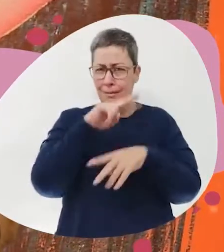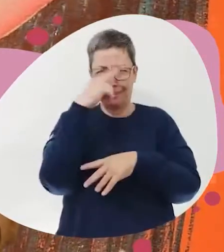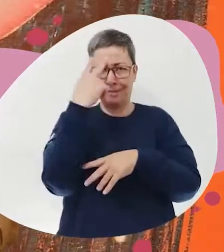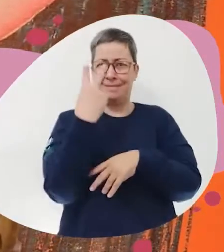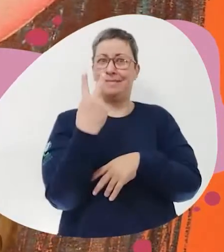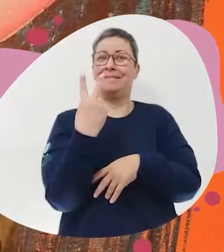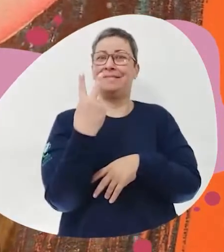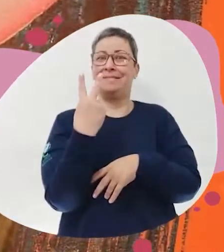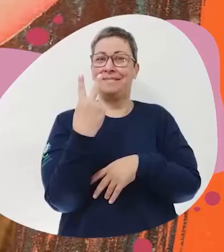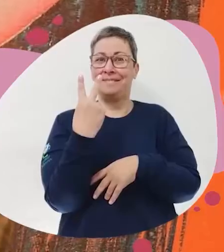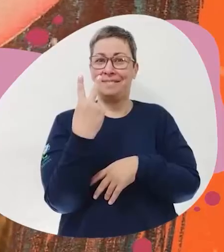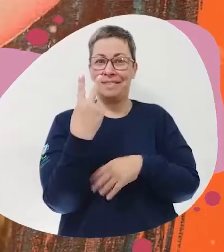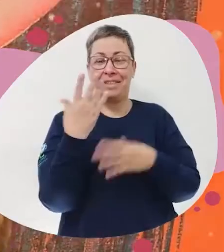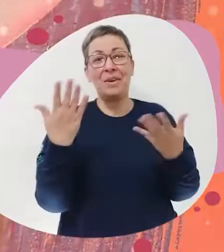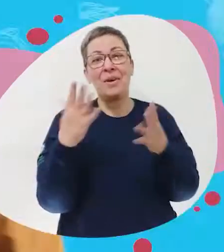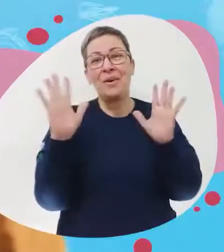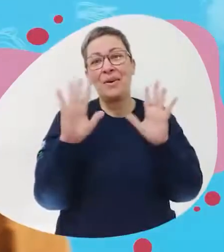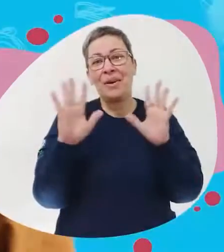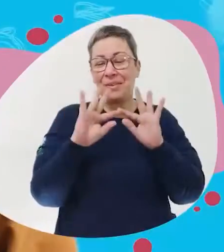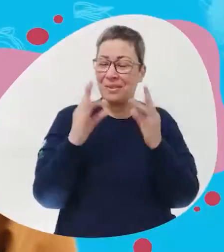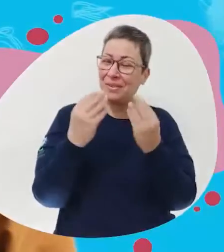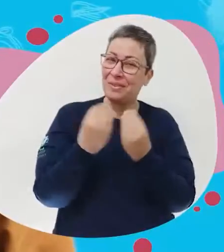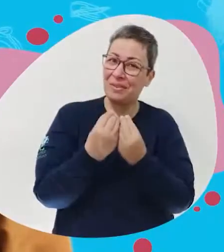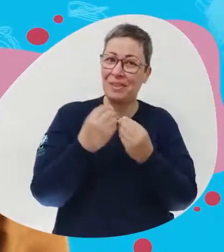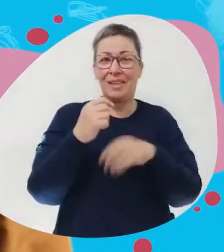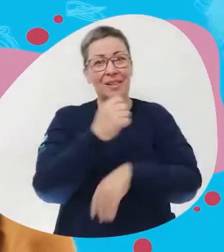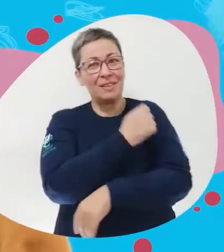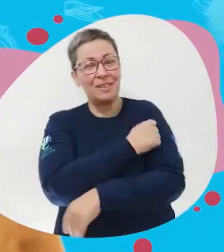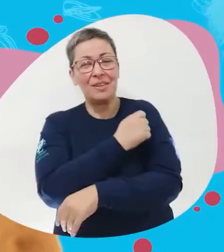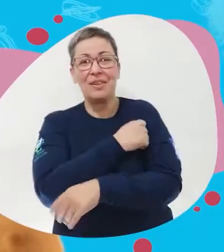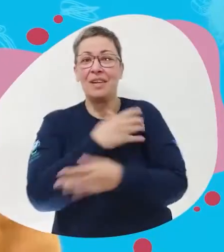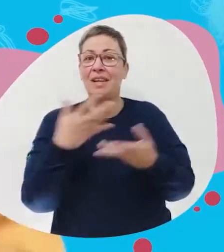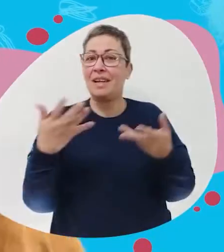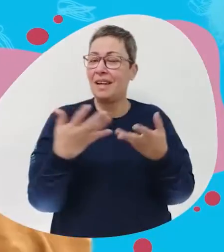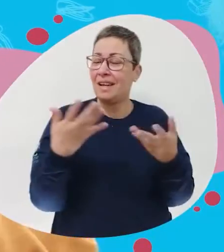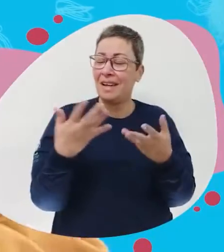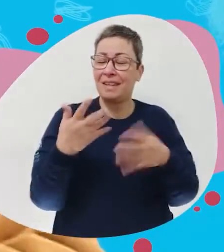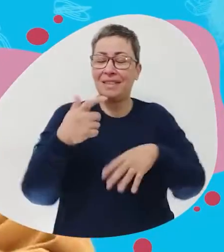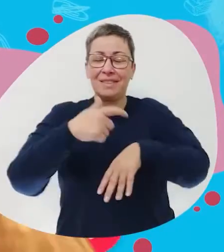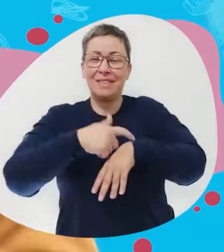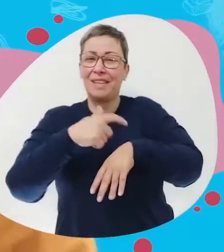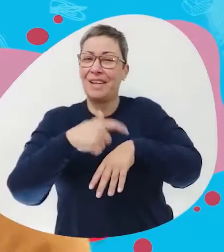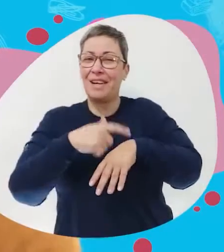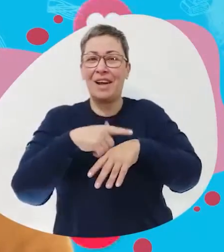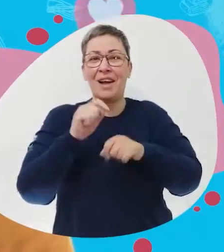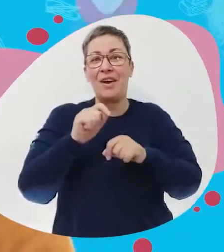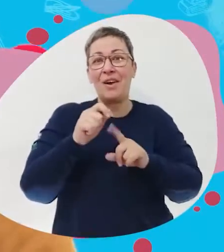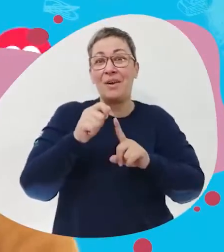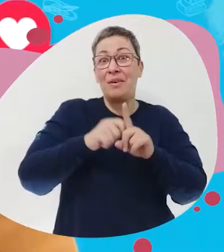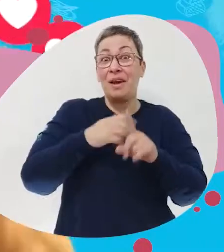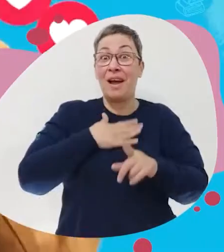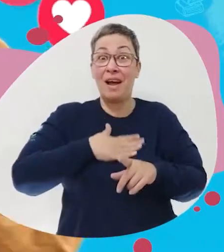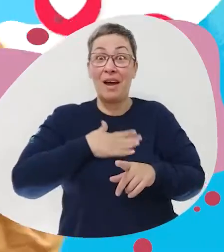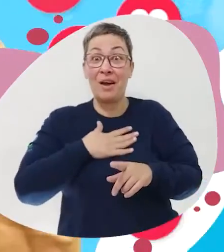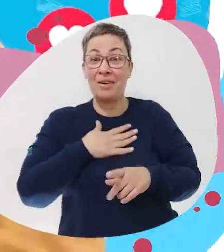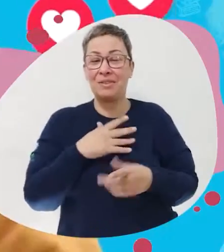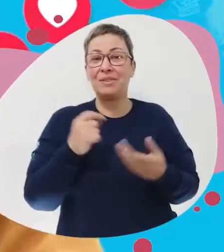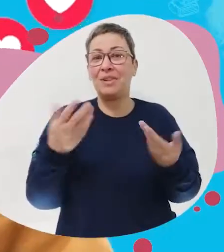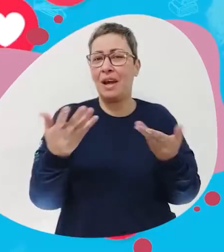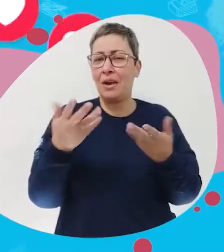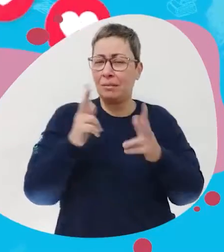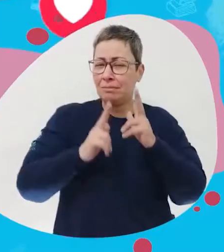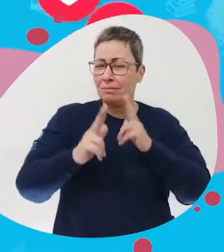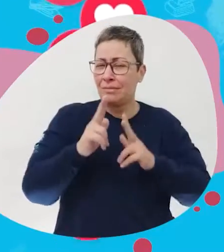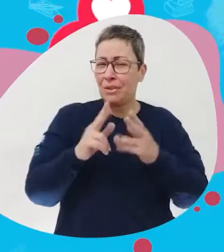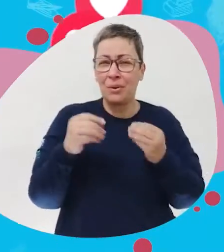de cabeça pra baixo. Olá famílias e alunos, essa é a hora do aluno de agosto. Bora participar?